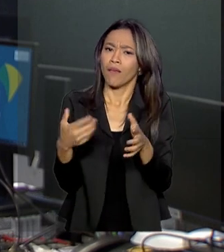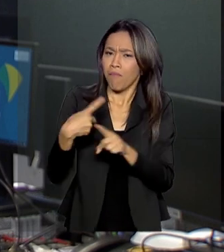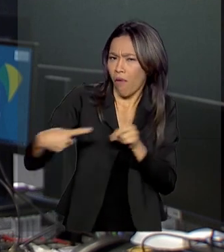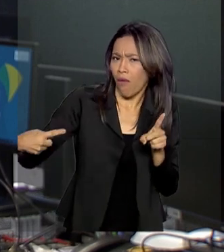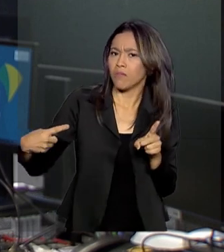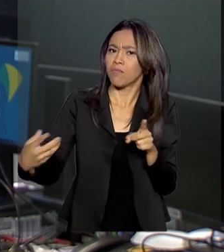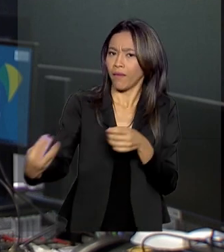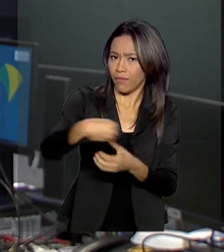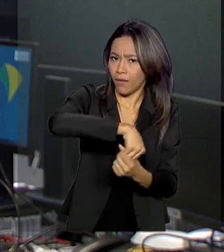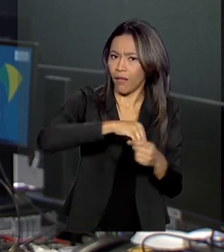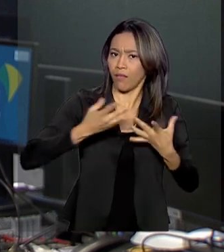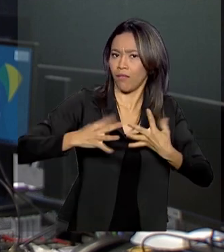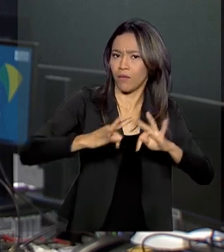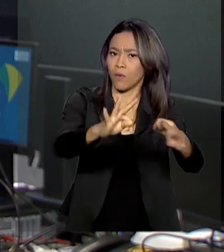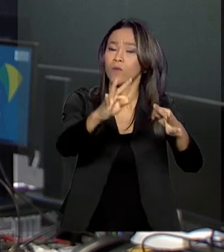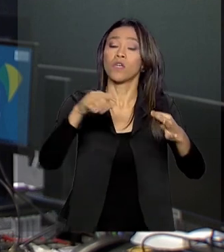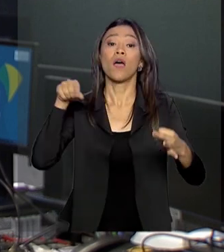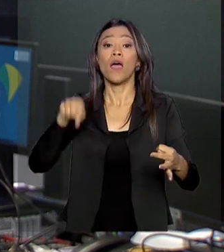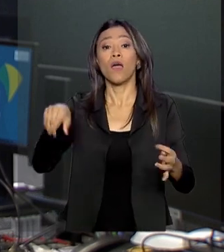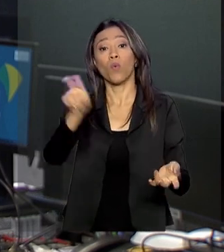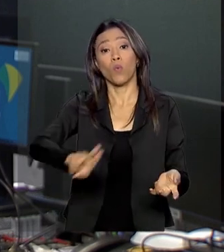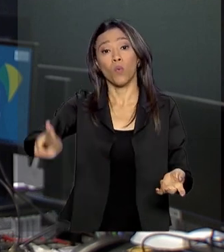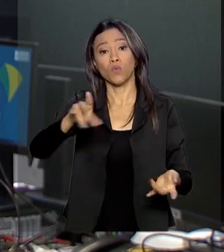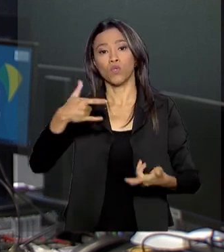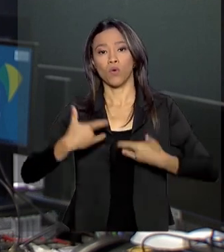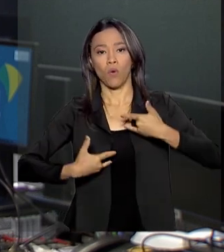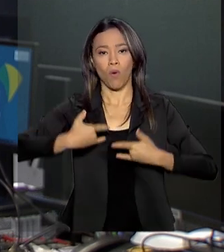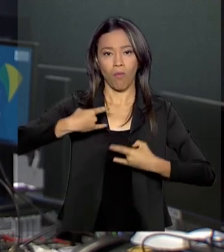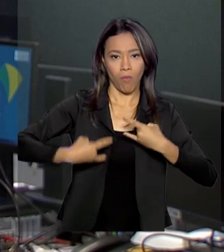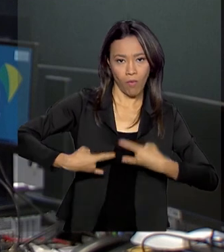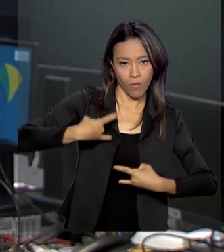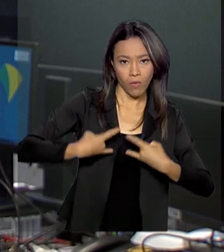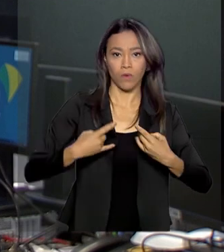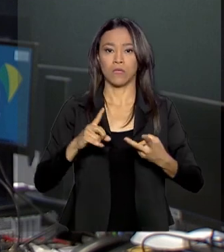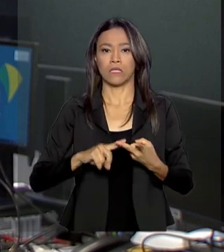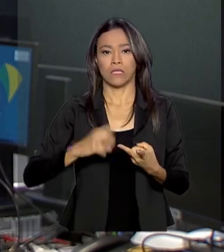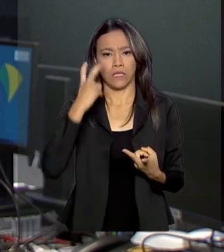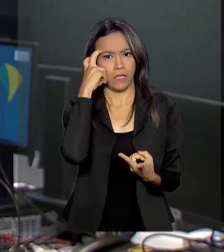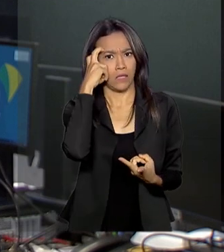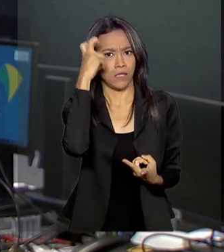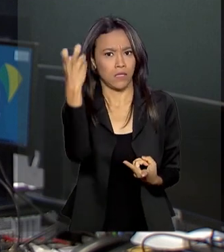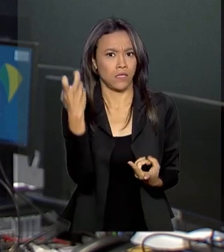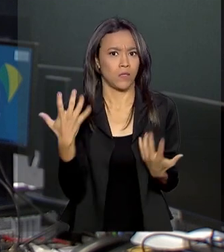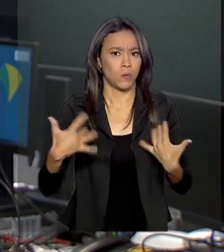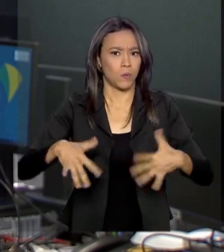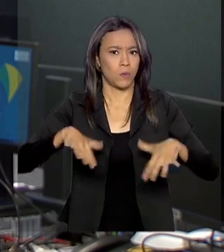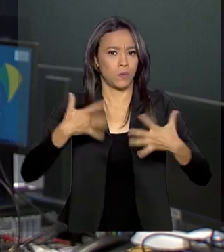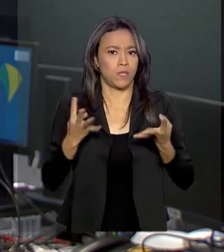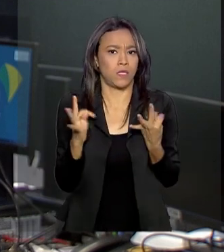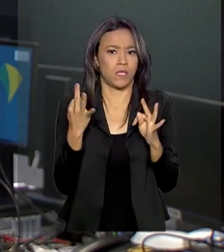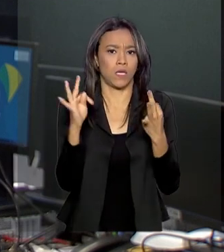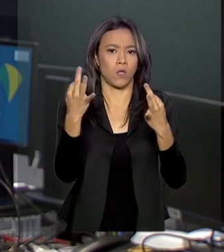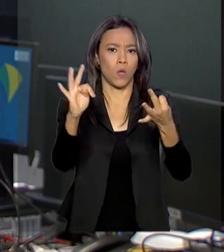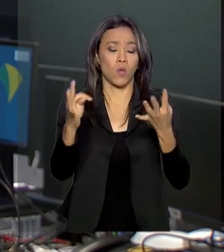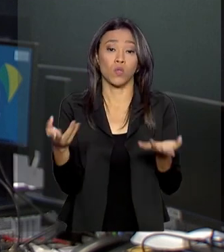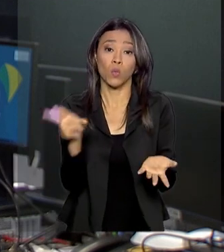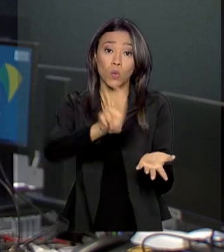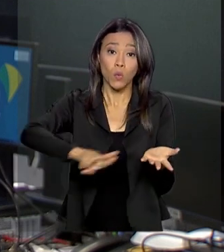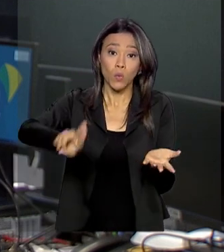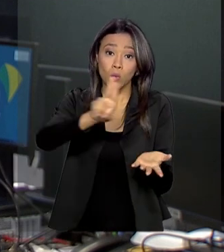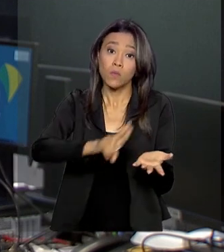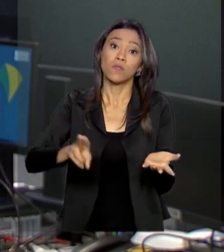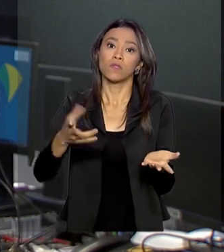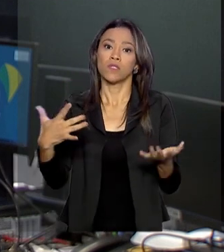etapa da indústria será marcada pelo uso de robôs, inteligência artificial, integração da produção com sistemas sofisticados de